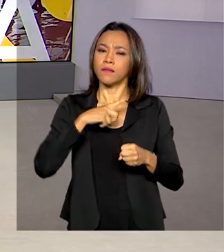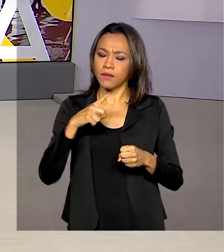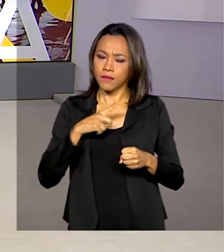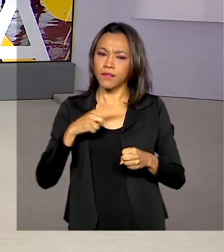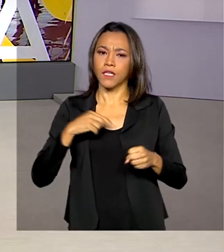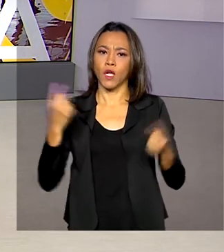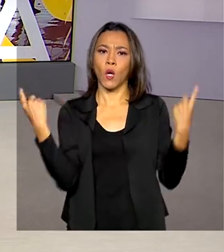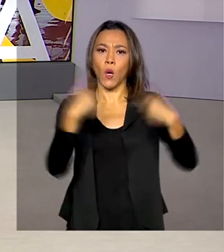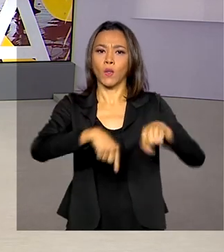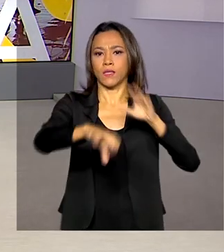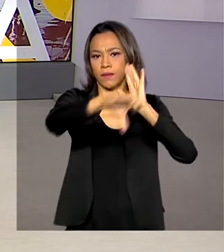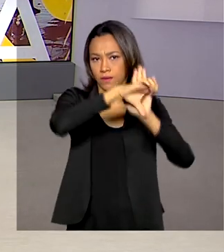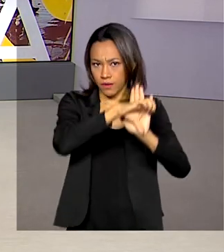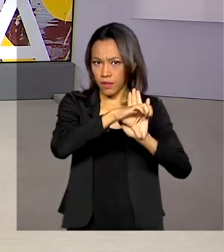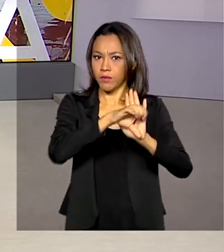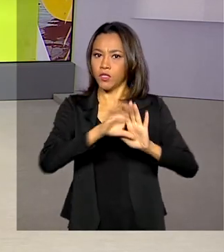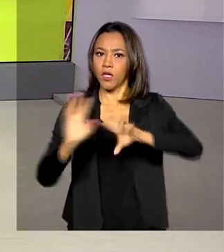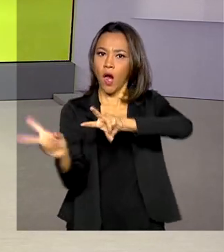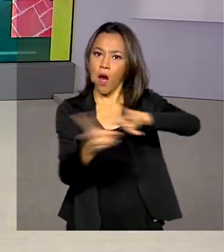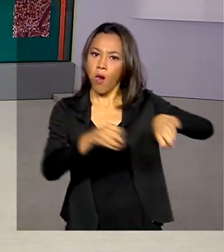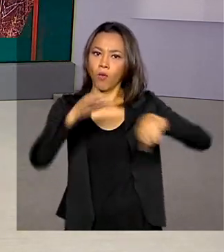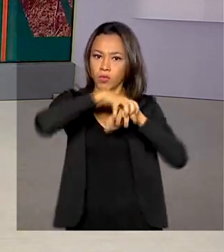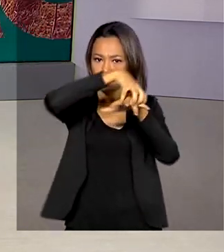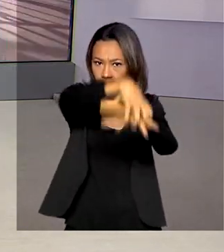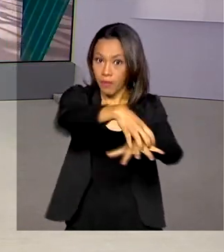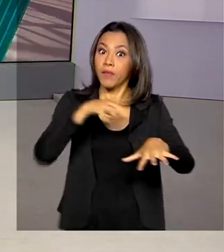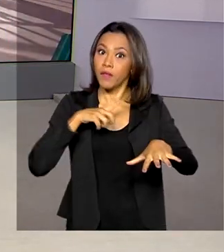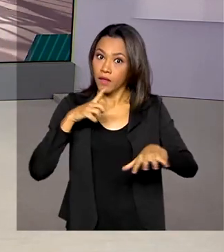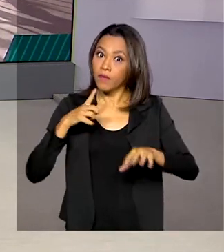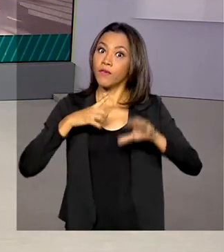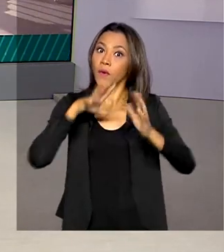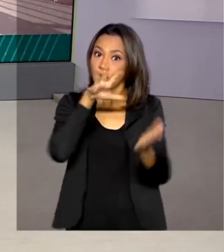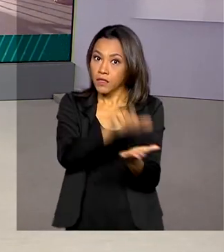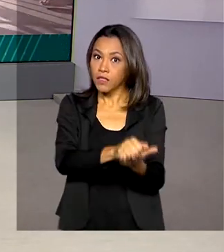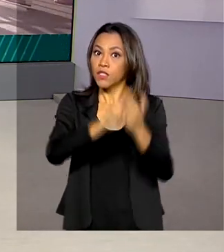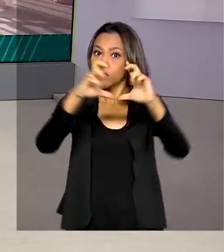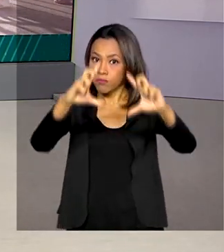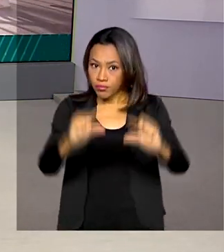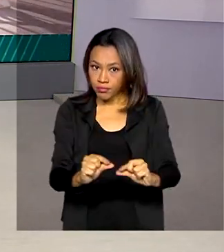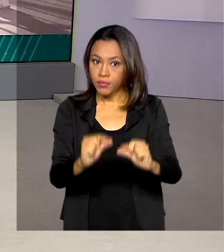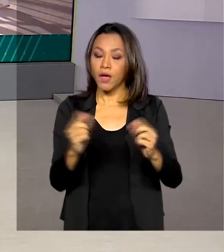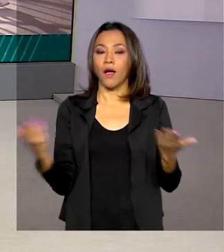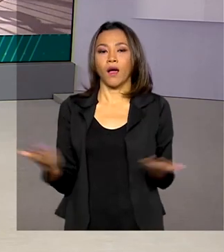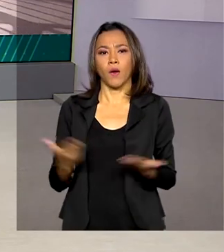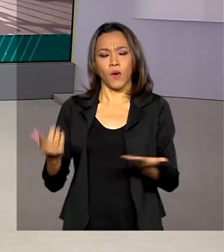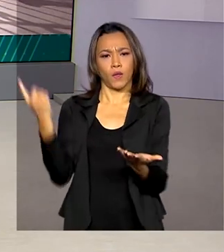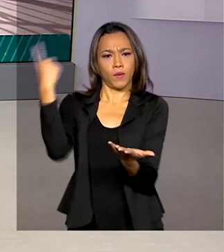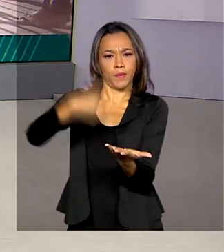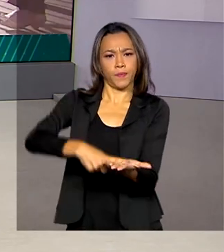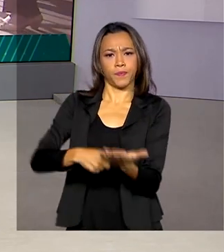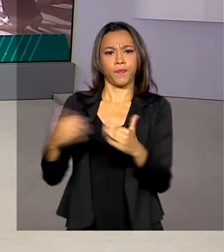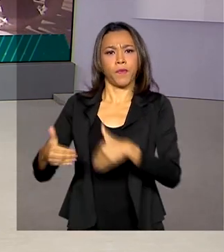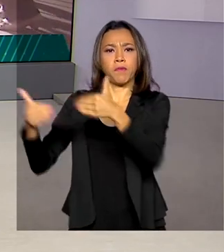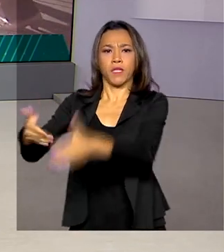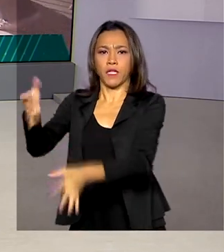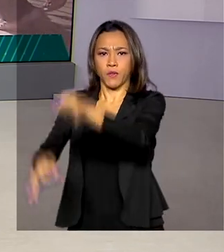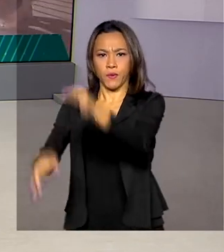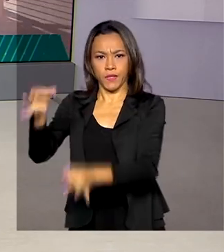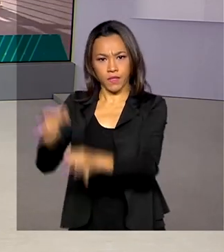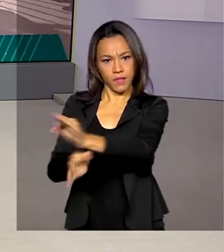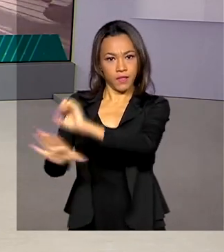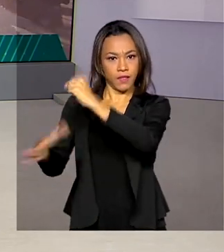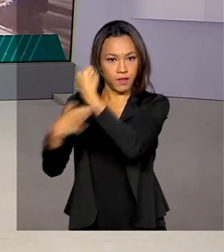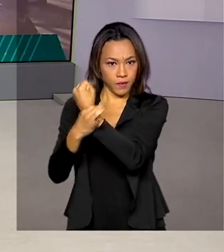crime, tanto que houve redução dos registros de roubos. Agora, um acordo firmado entre o Ministério da Justiça e Segurança